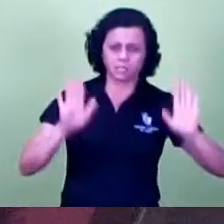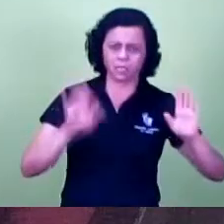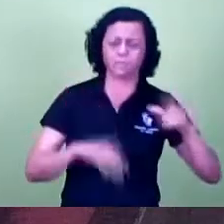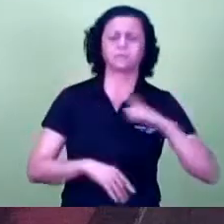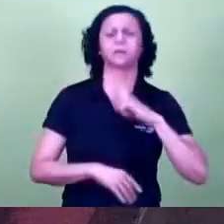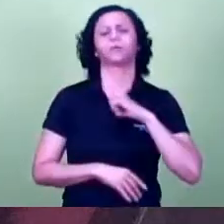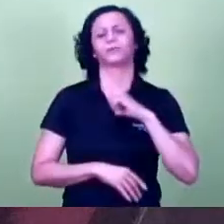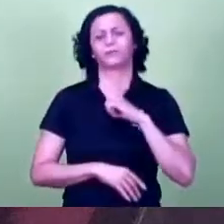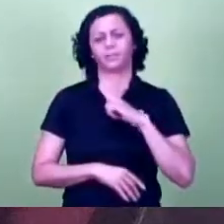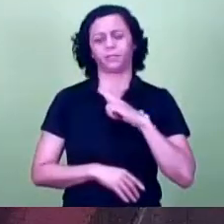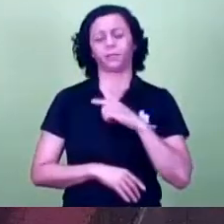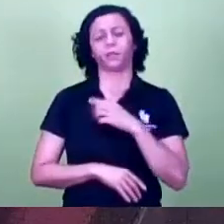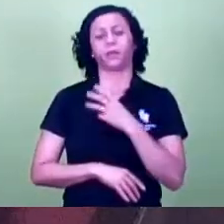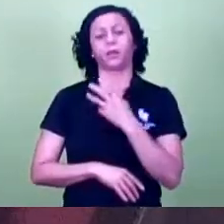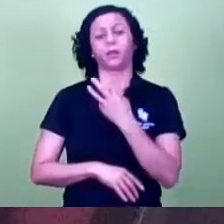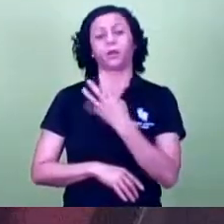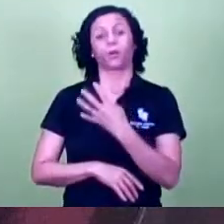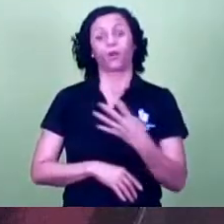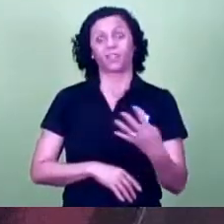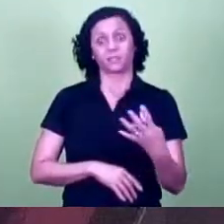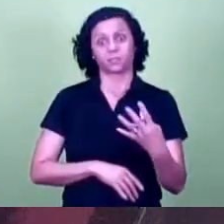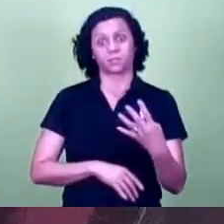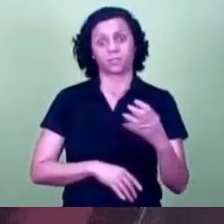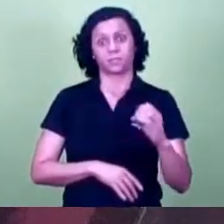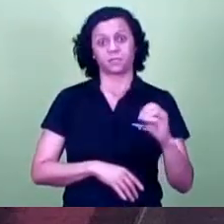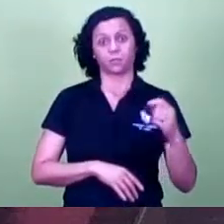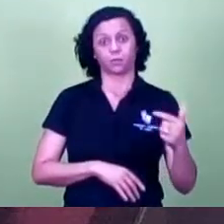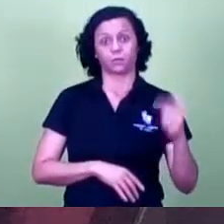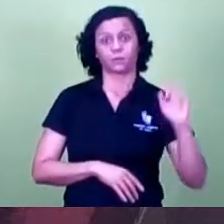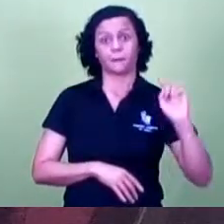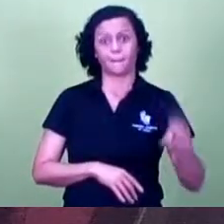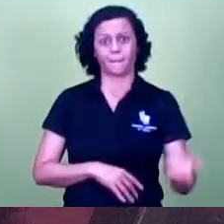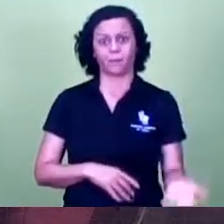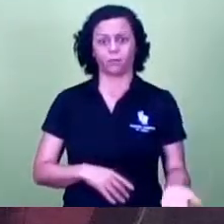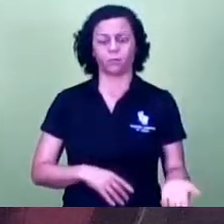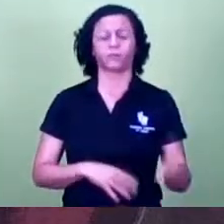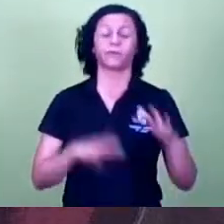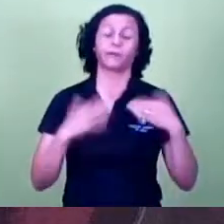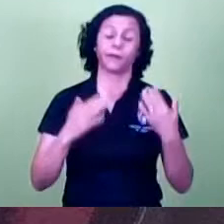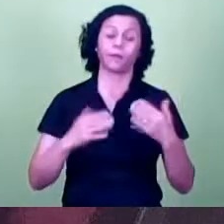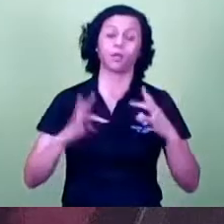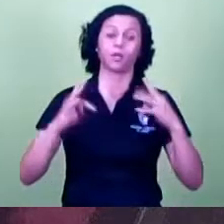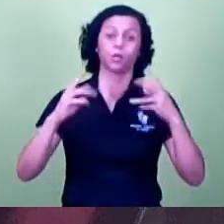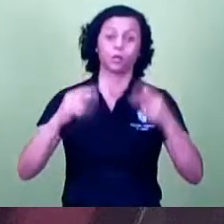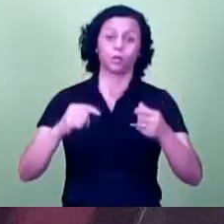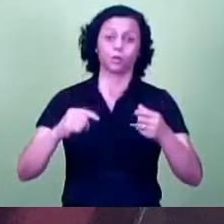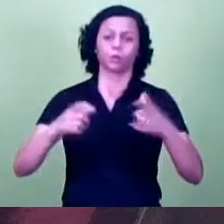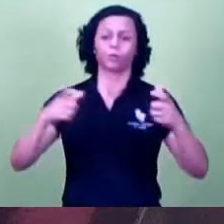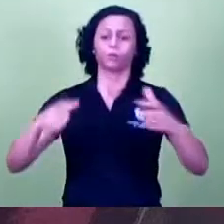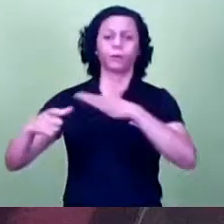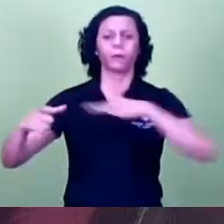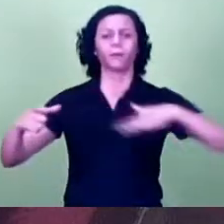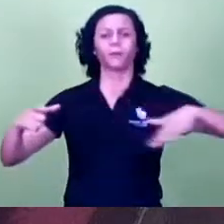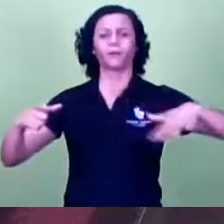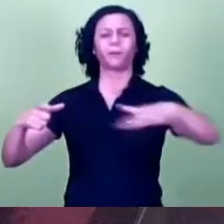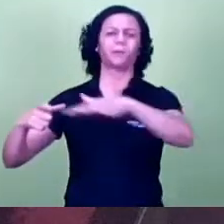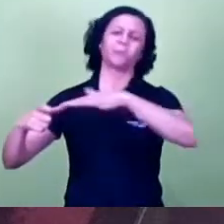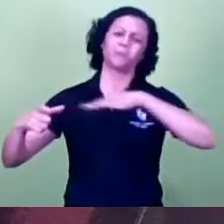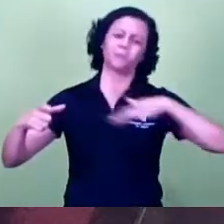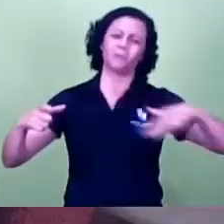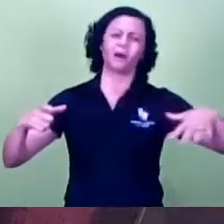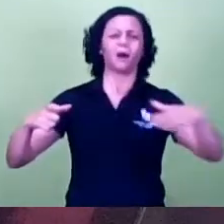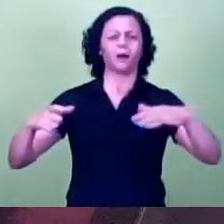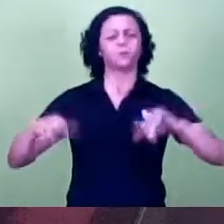ordem de 400, e aquela comunidade sofre, porque todo o Caixaras, Parque São Pedro, e que poderia